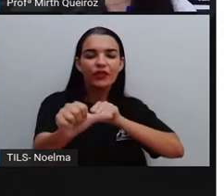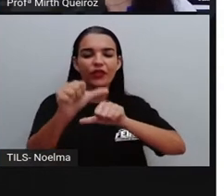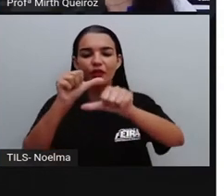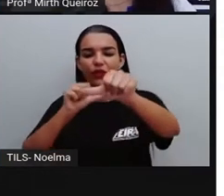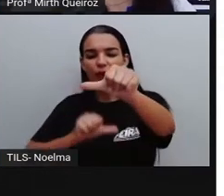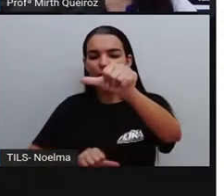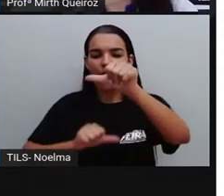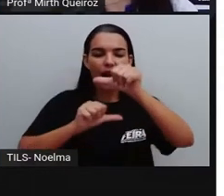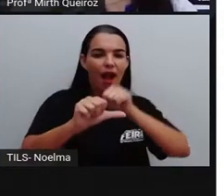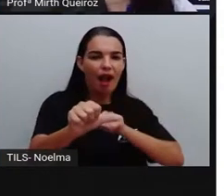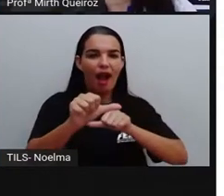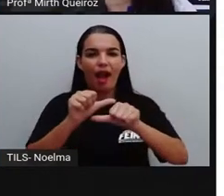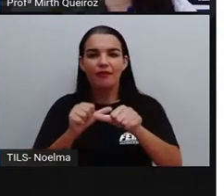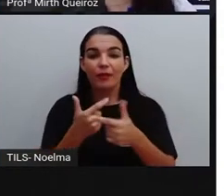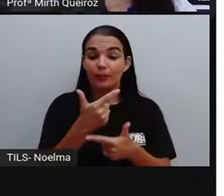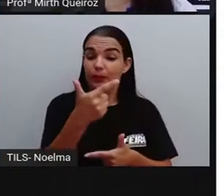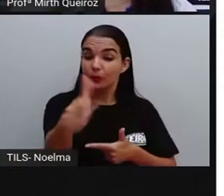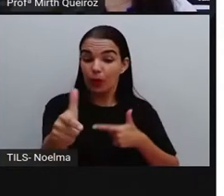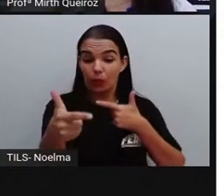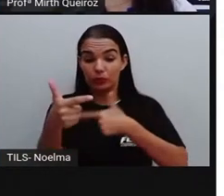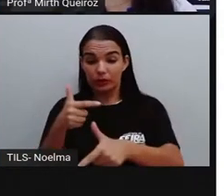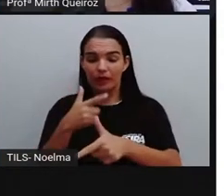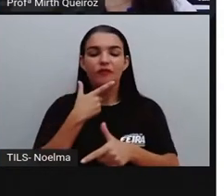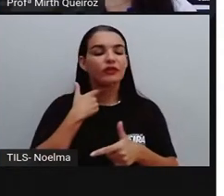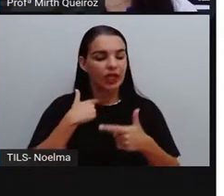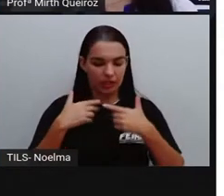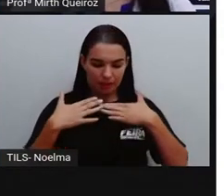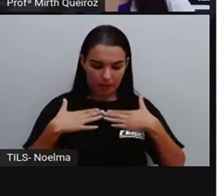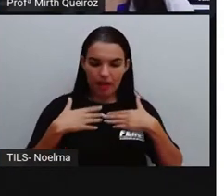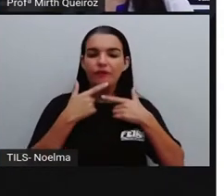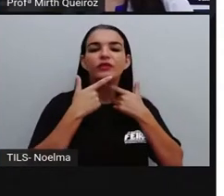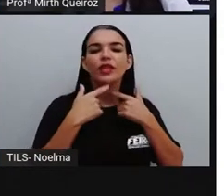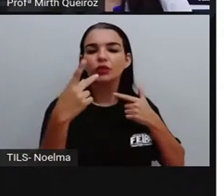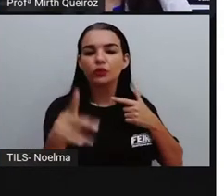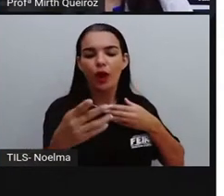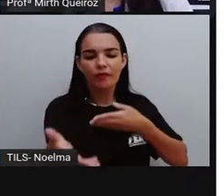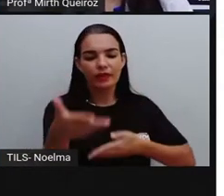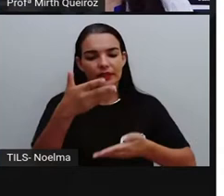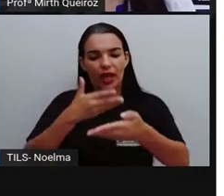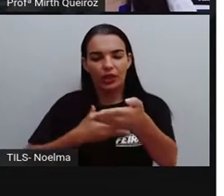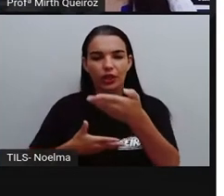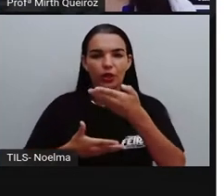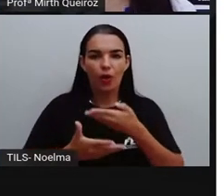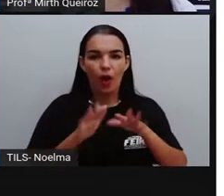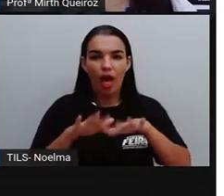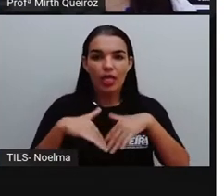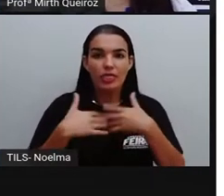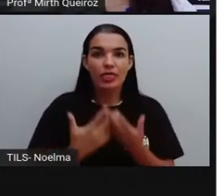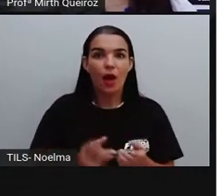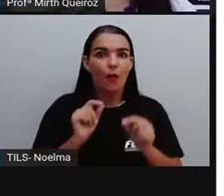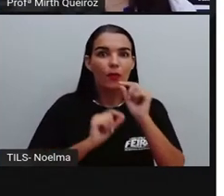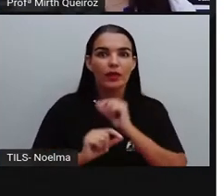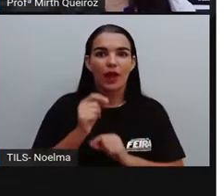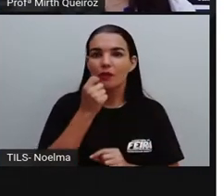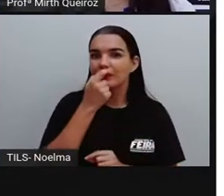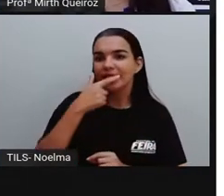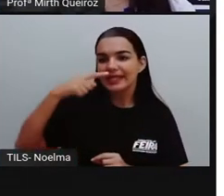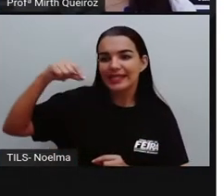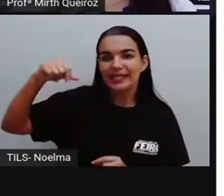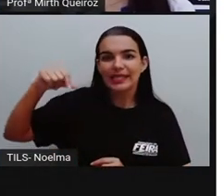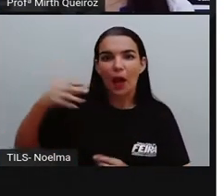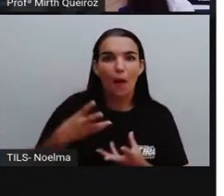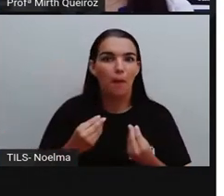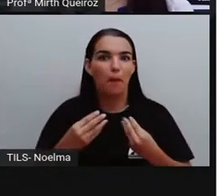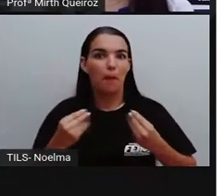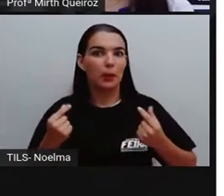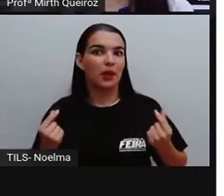mercadorias por outras do seu interesse. Nessas trocas, o sal era bastante valorizado,